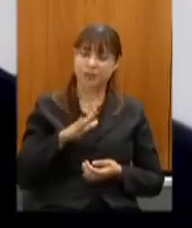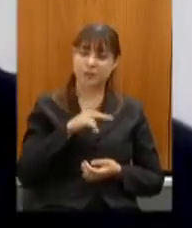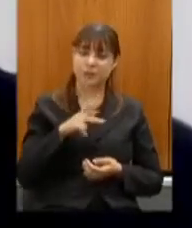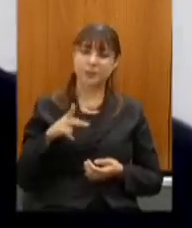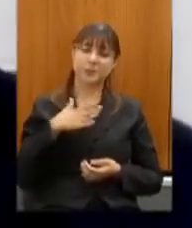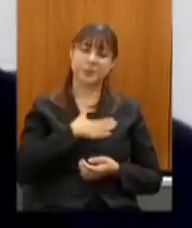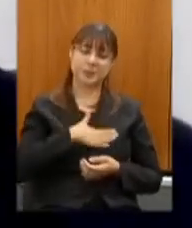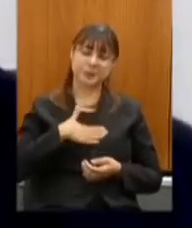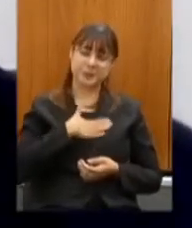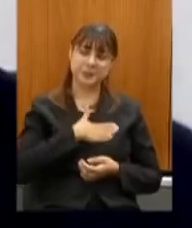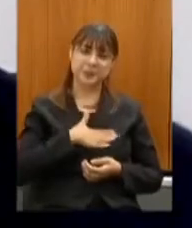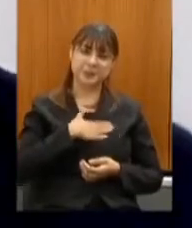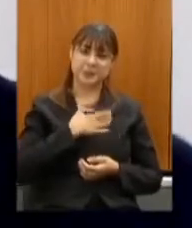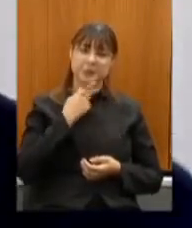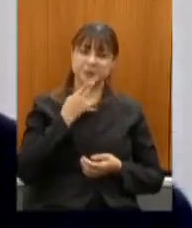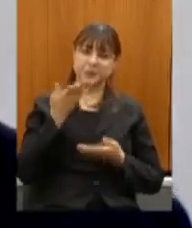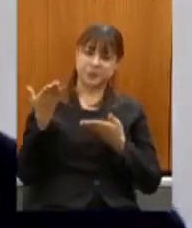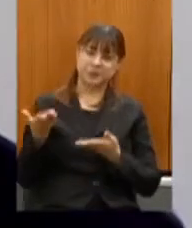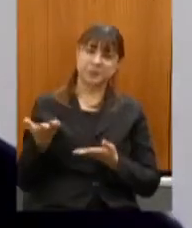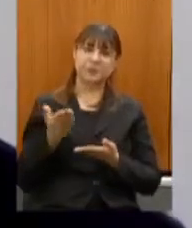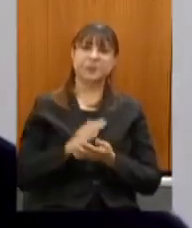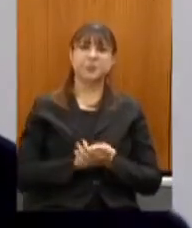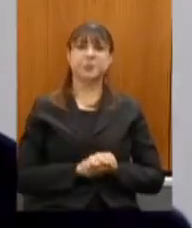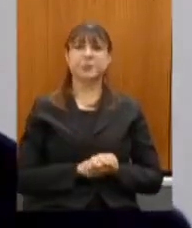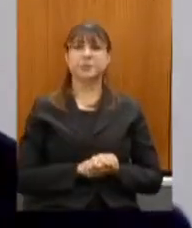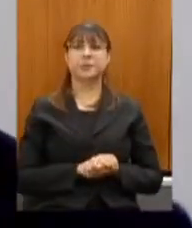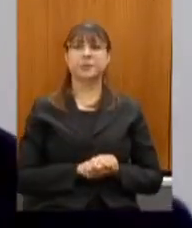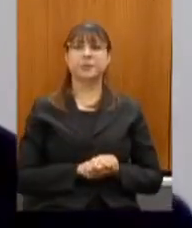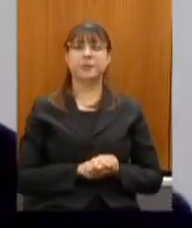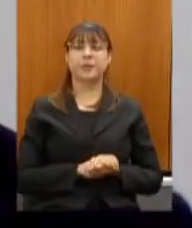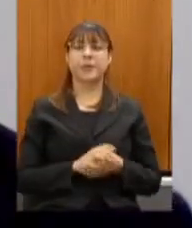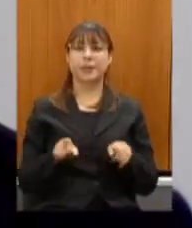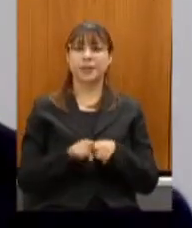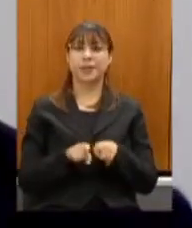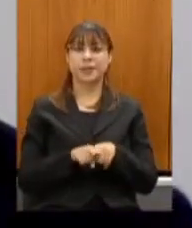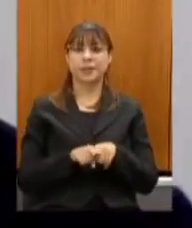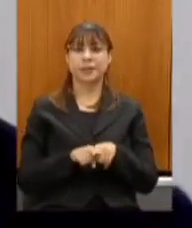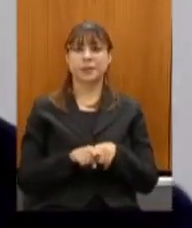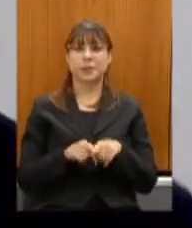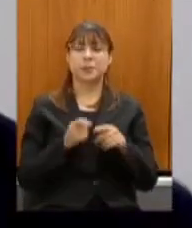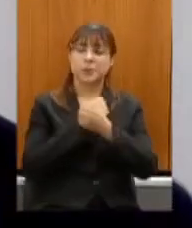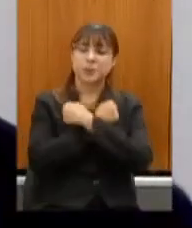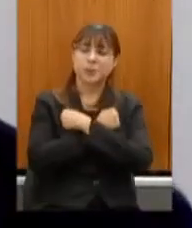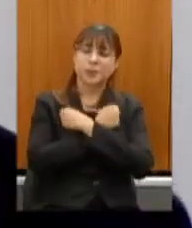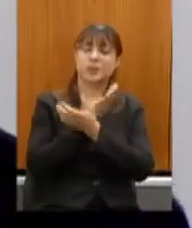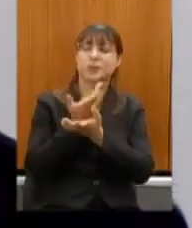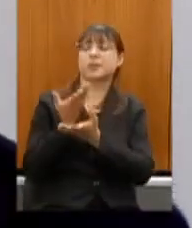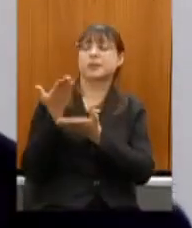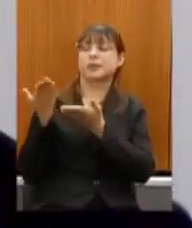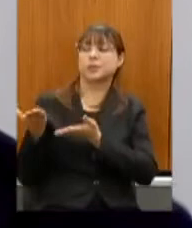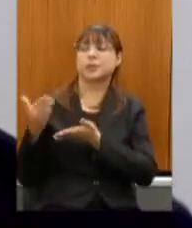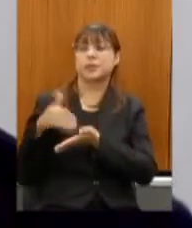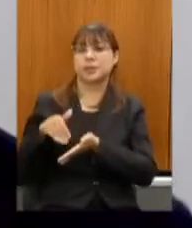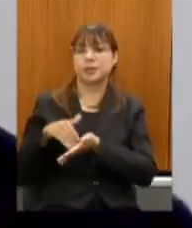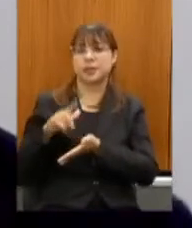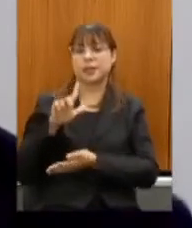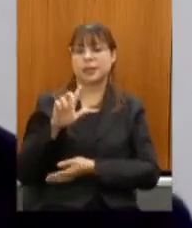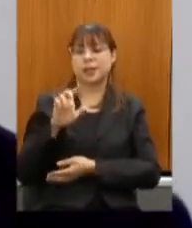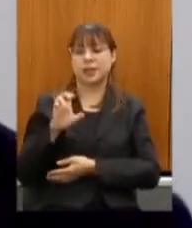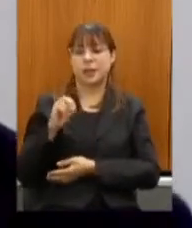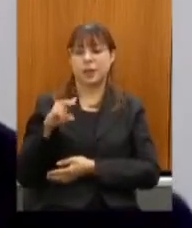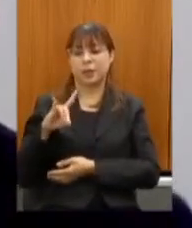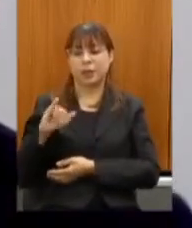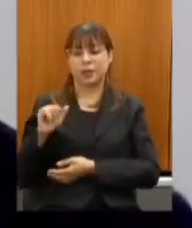prazer em falar com vossa excelência eu queria também dar um abraço aqui ao secretário Leônidas e toda a sua equipe